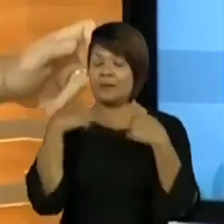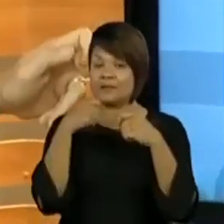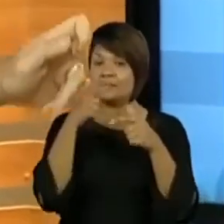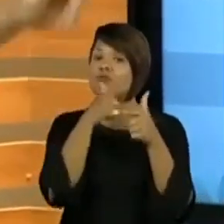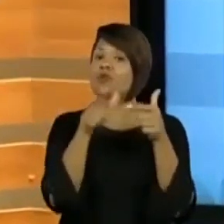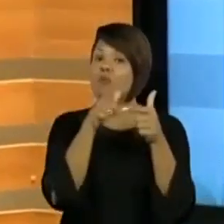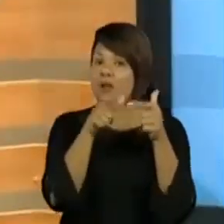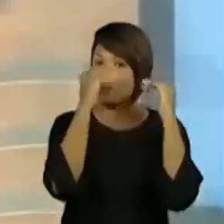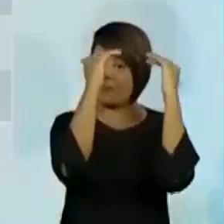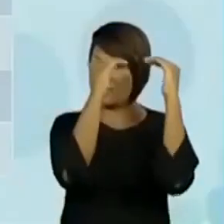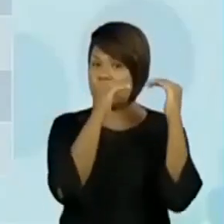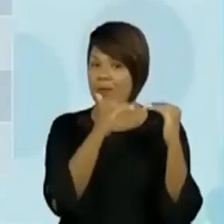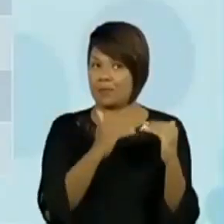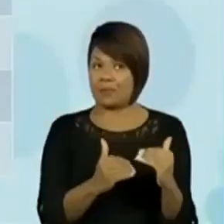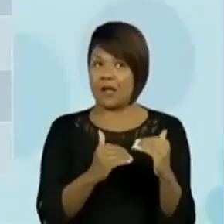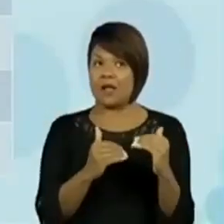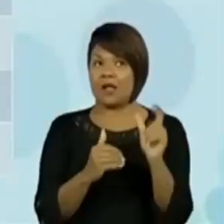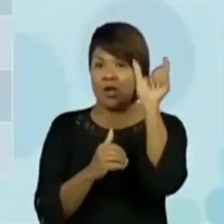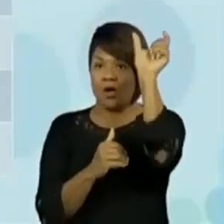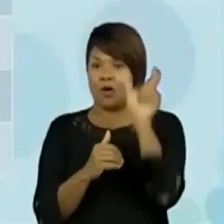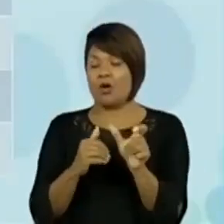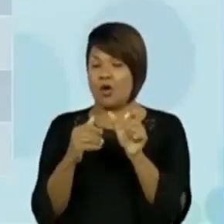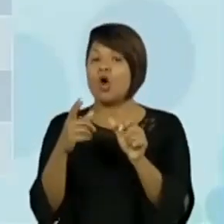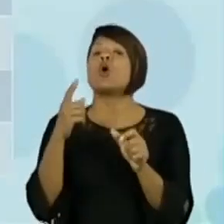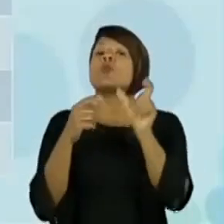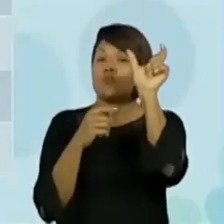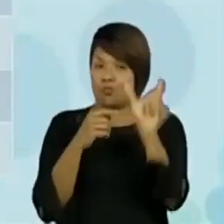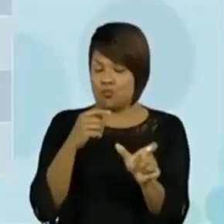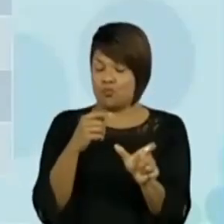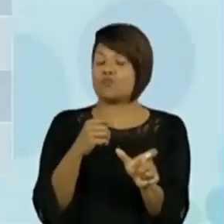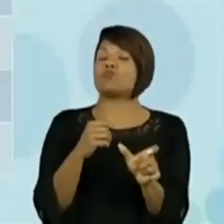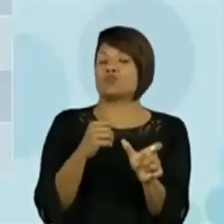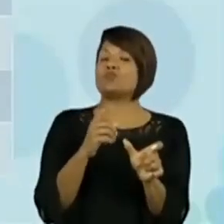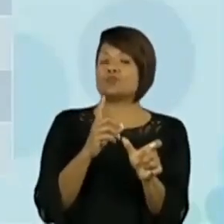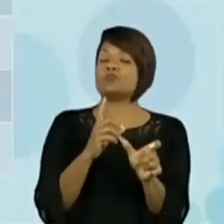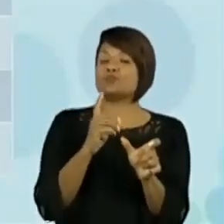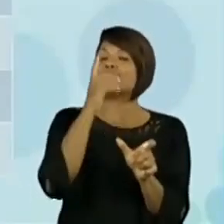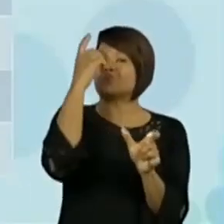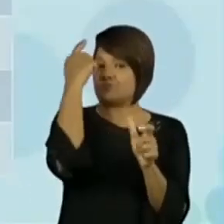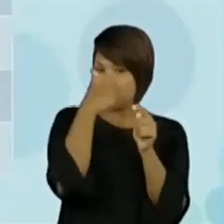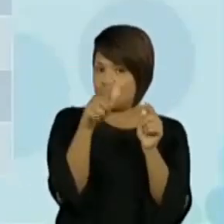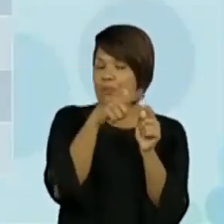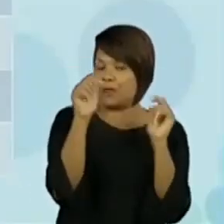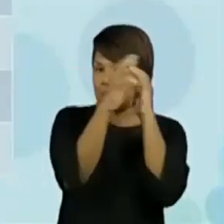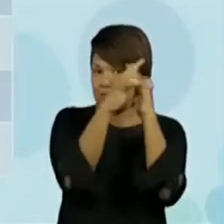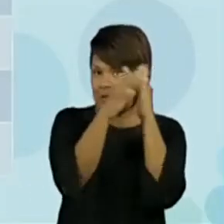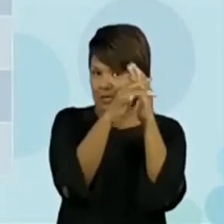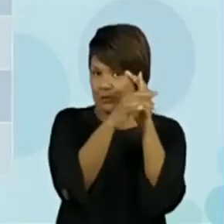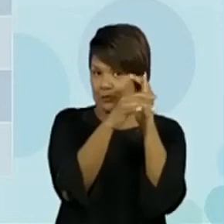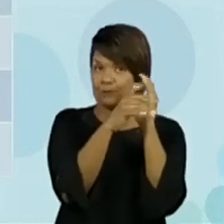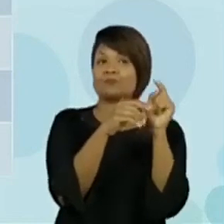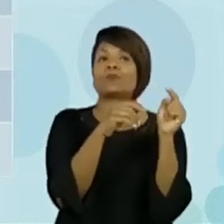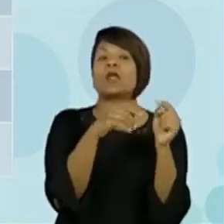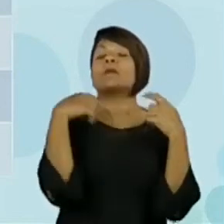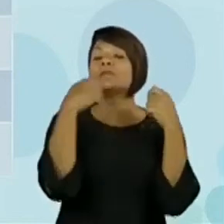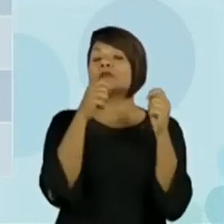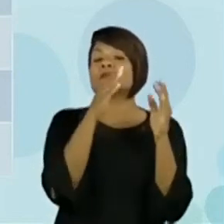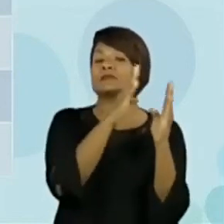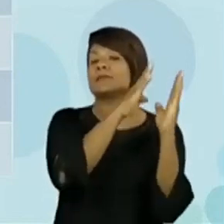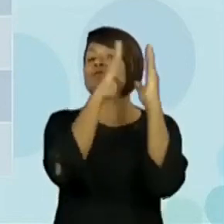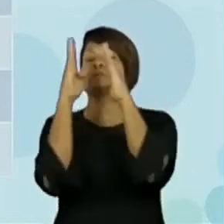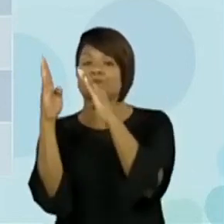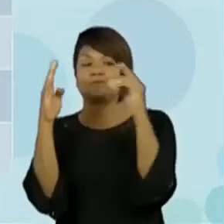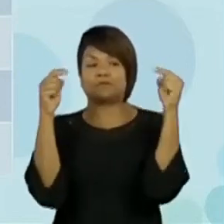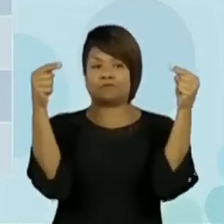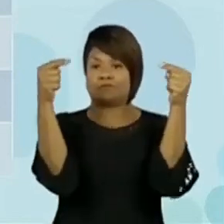urbanos. Dentro de cada problema urbano, vamos lá, dentro de cada problema urbano, você vai apontar uma possível